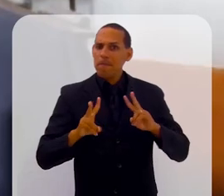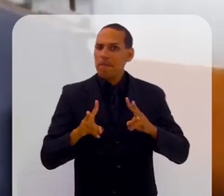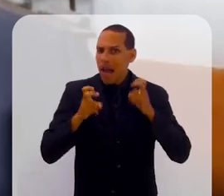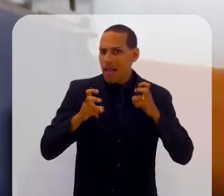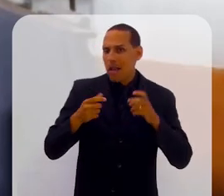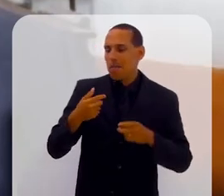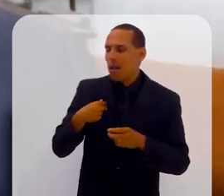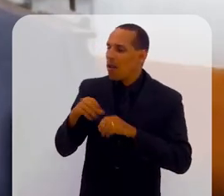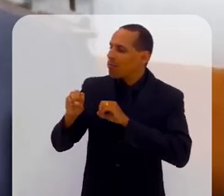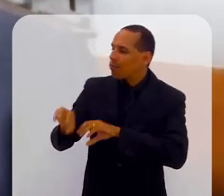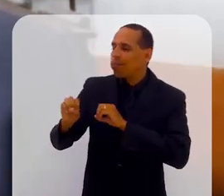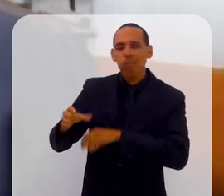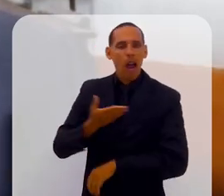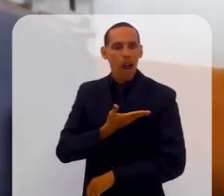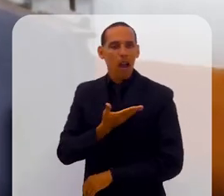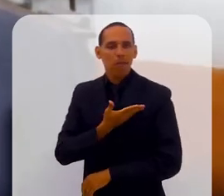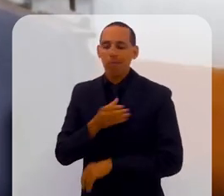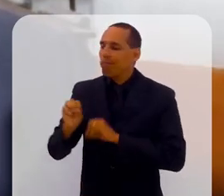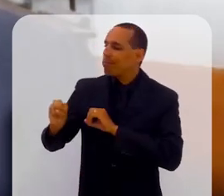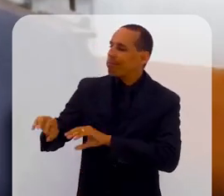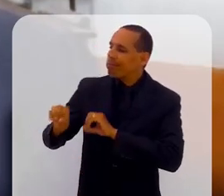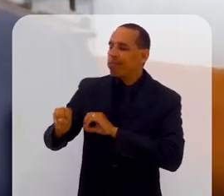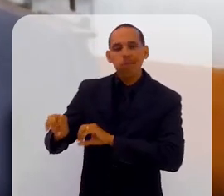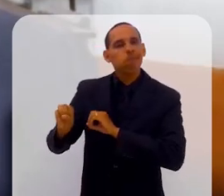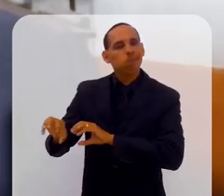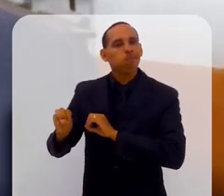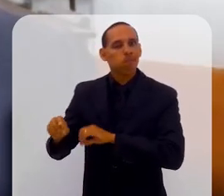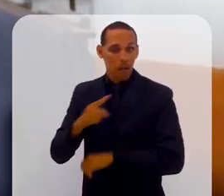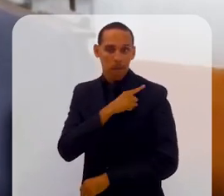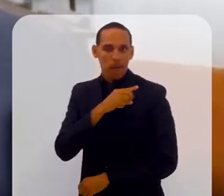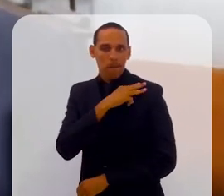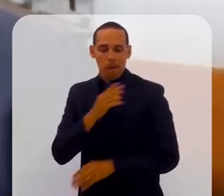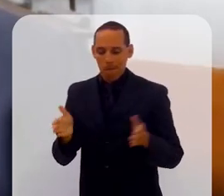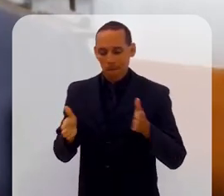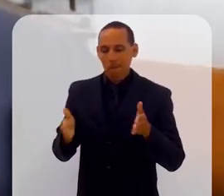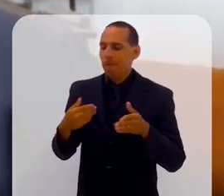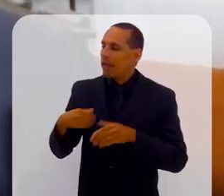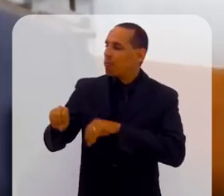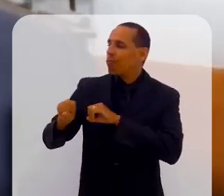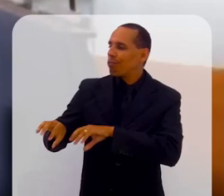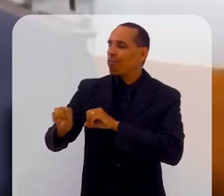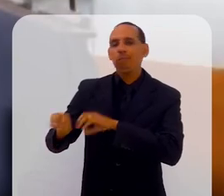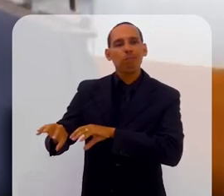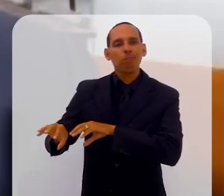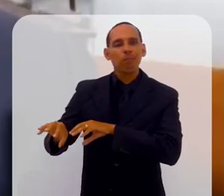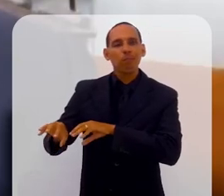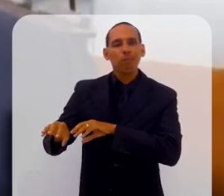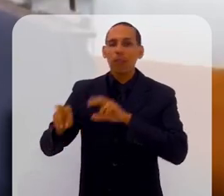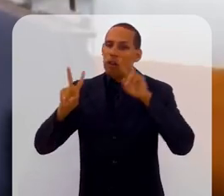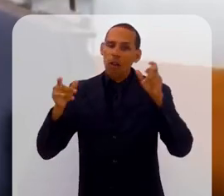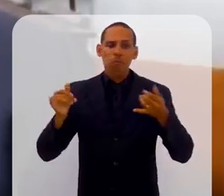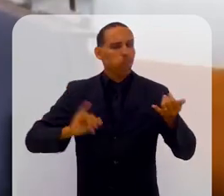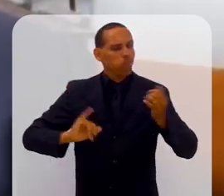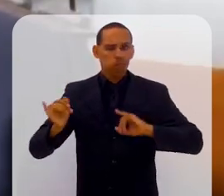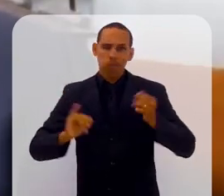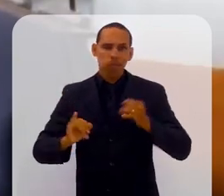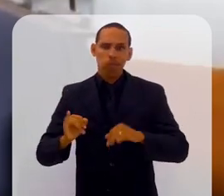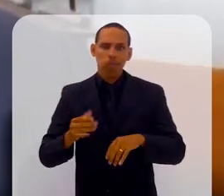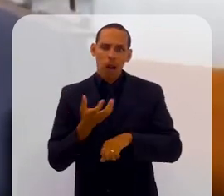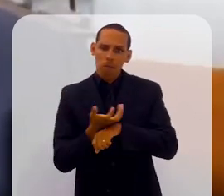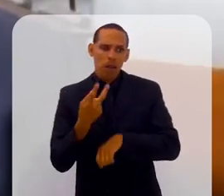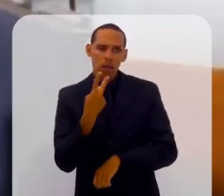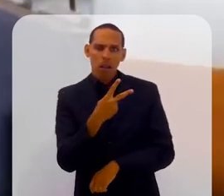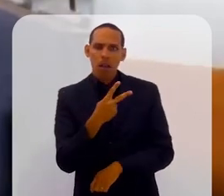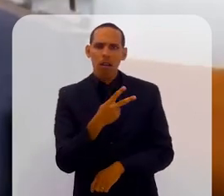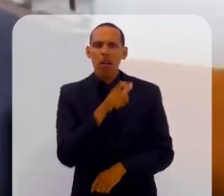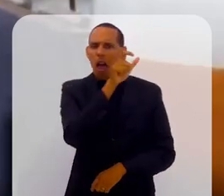lá para ele, um amigo meu no Ensino Médio, e eu estava ensinando para ele sobre Química, disciplina dela.